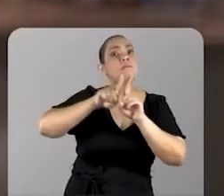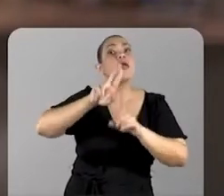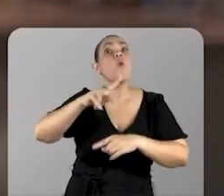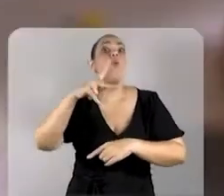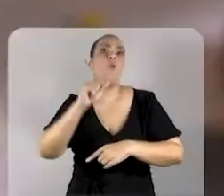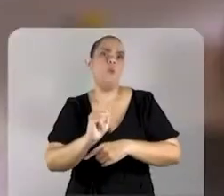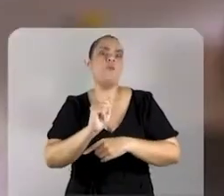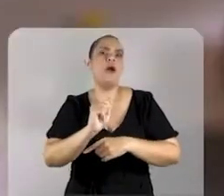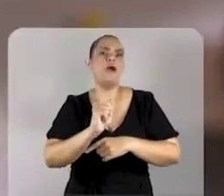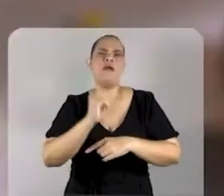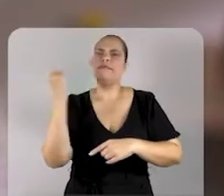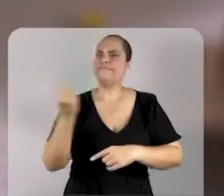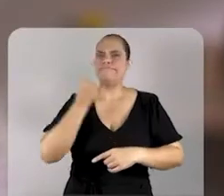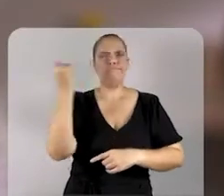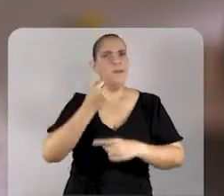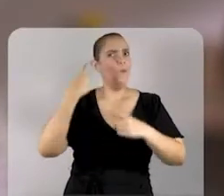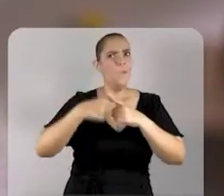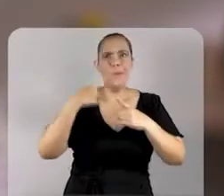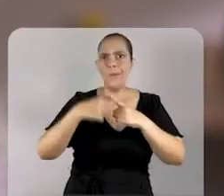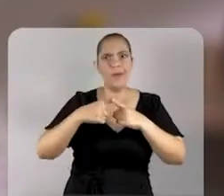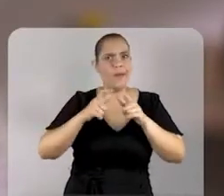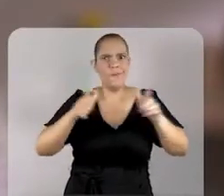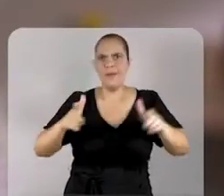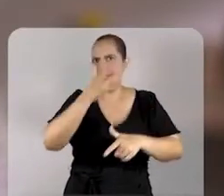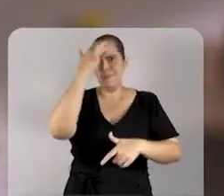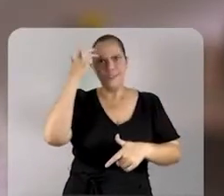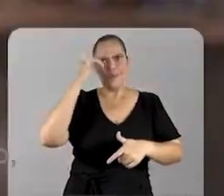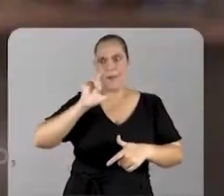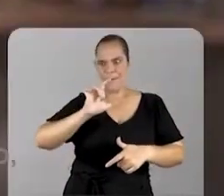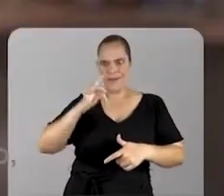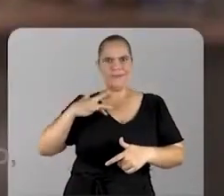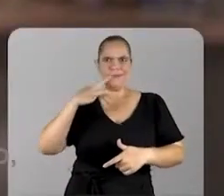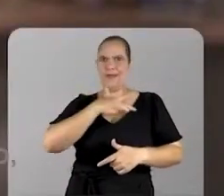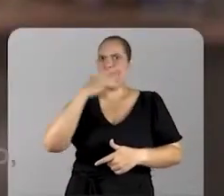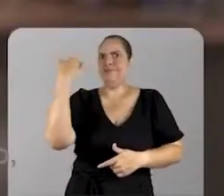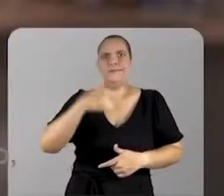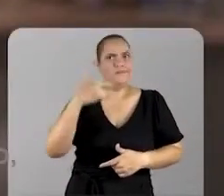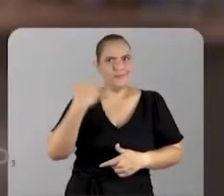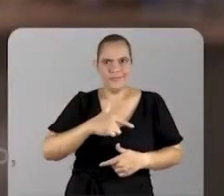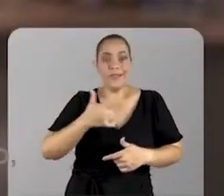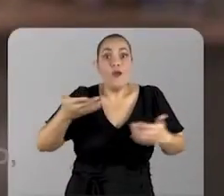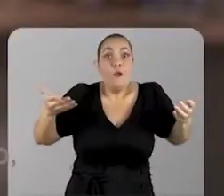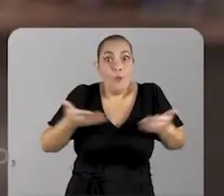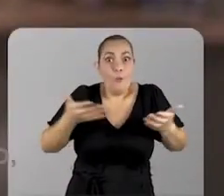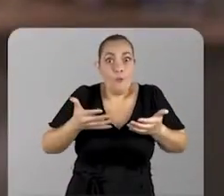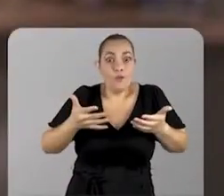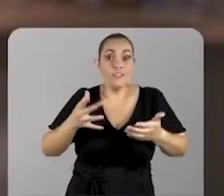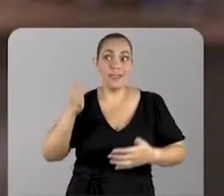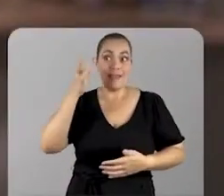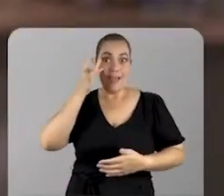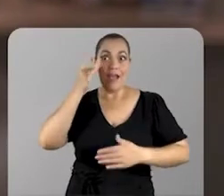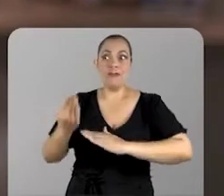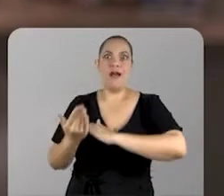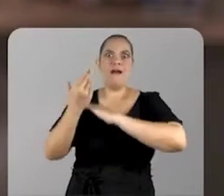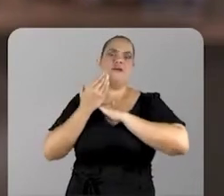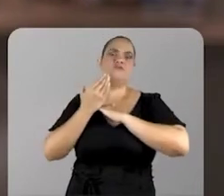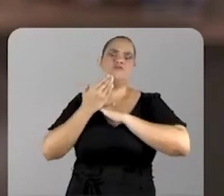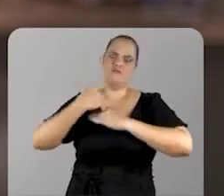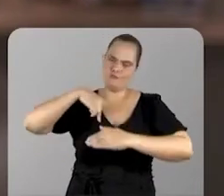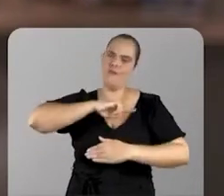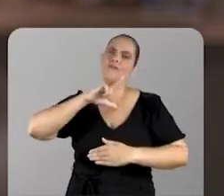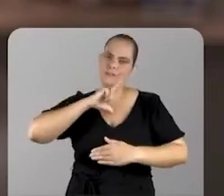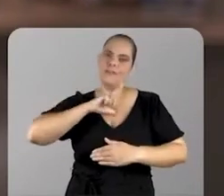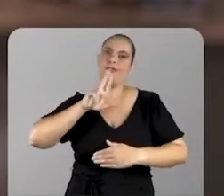construção das UPAs. Nossa comunidade é muito carente, muitos deles não tem plano de saúde. E hoje, graças a Deus, graças a Carlos Eduardo, nós temos essa